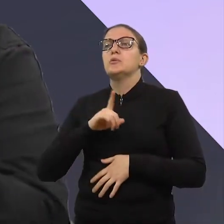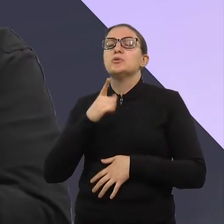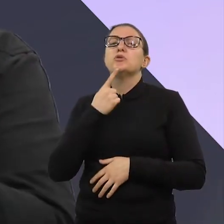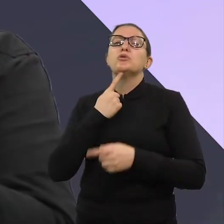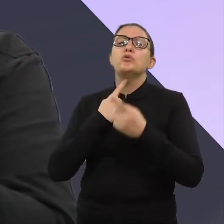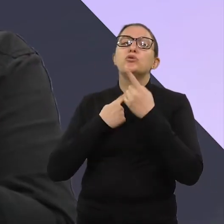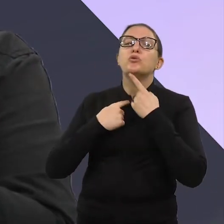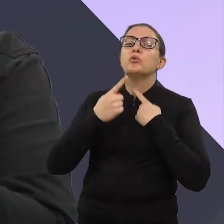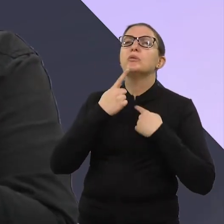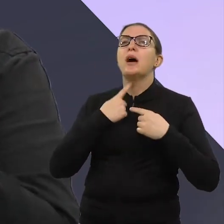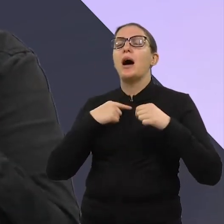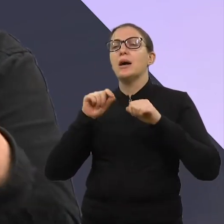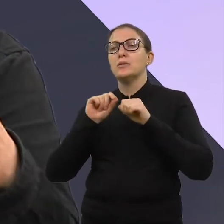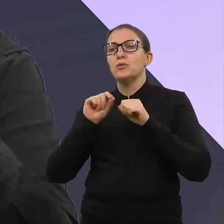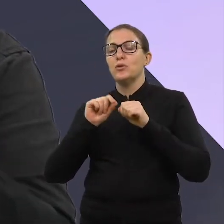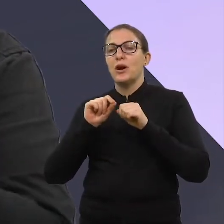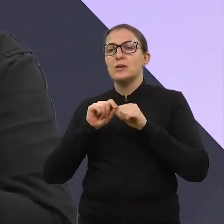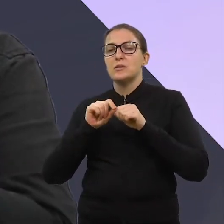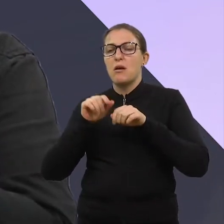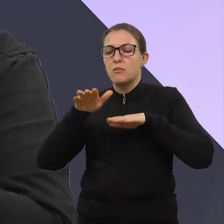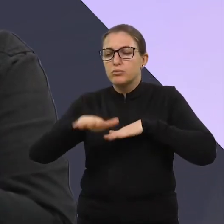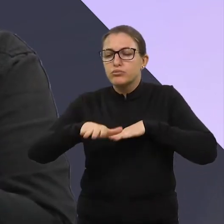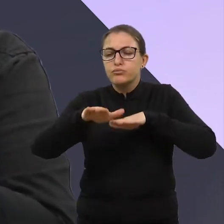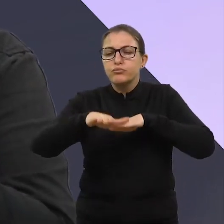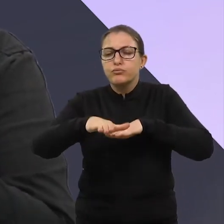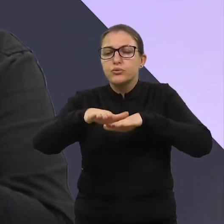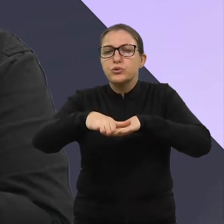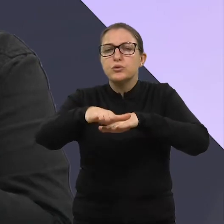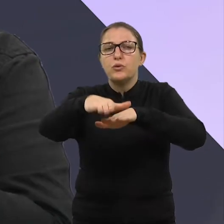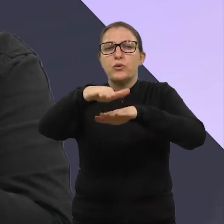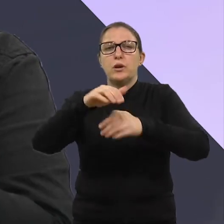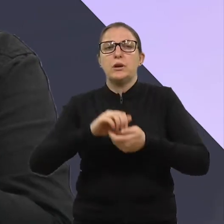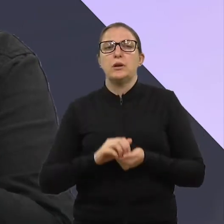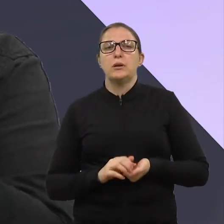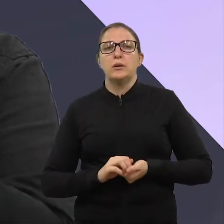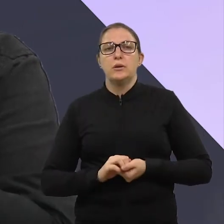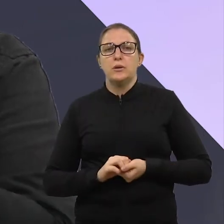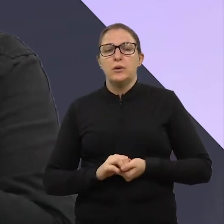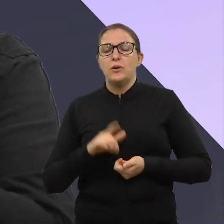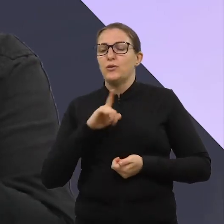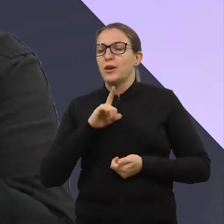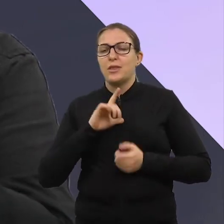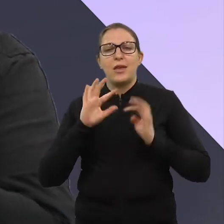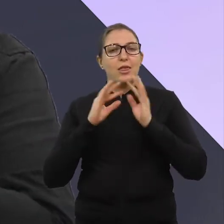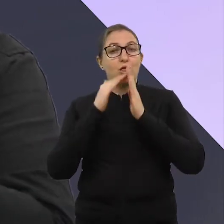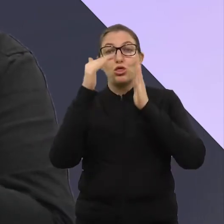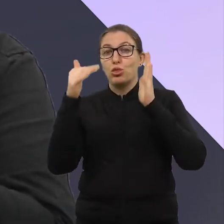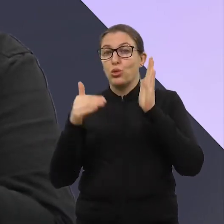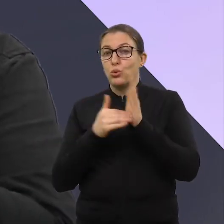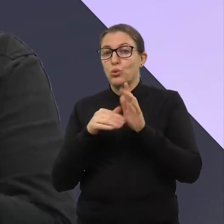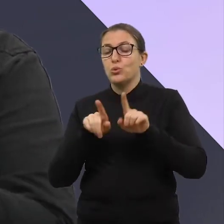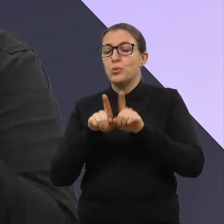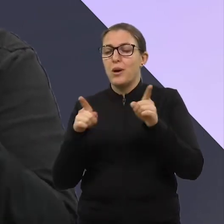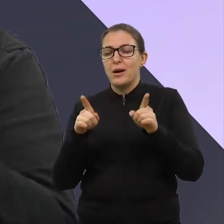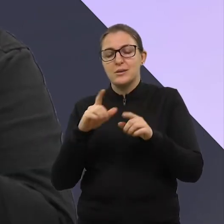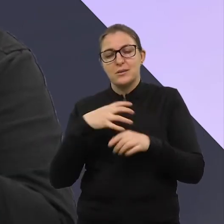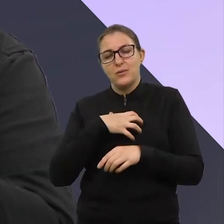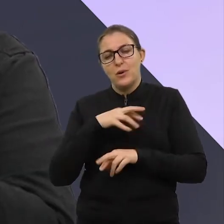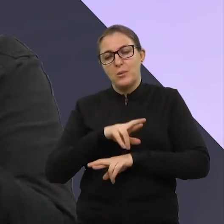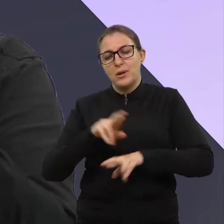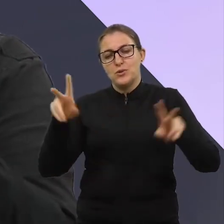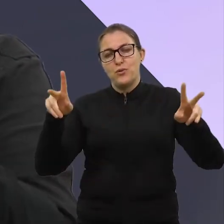cortejos, né? E tal. Mas é carreata. Então, vai estar lá. Todo esse brilho vai estar. Só que